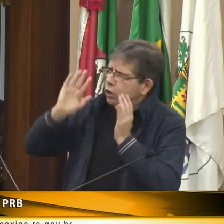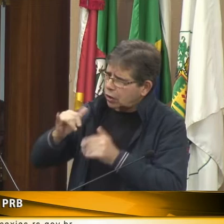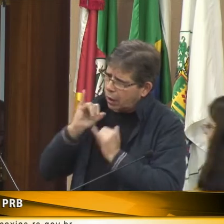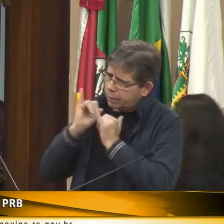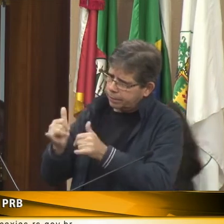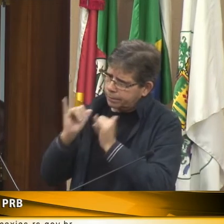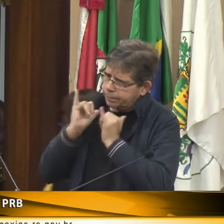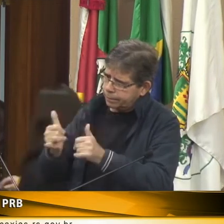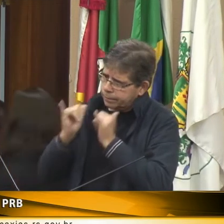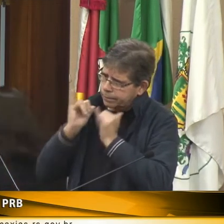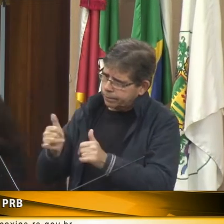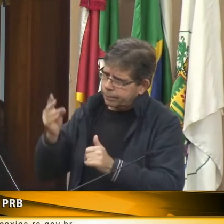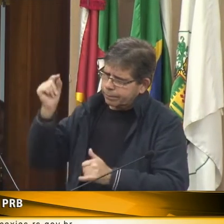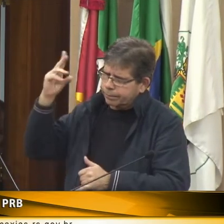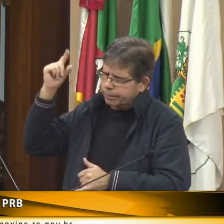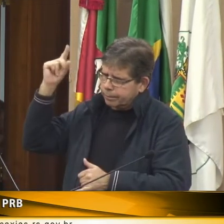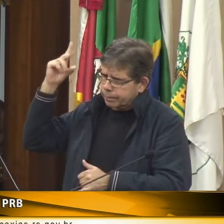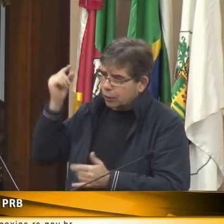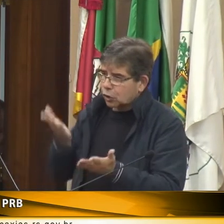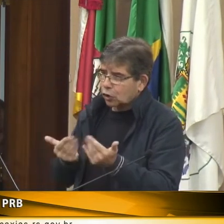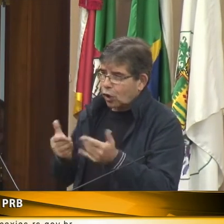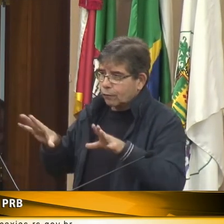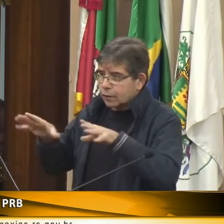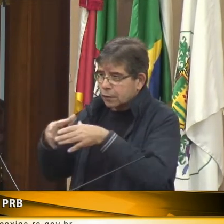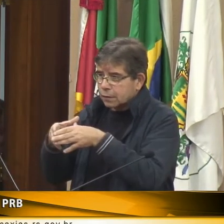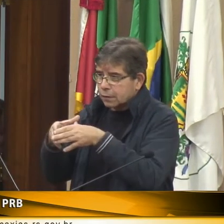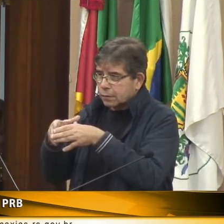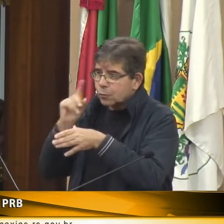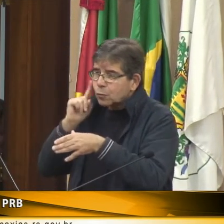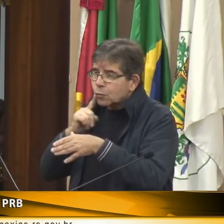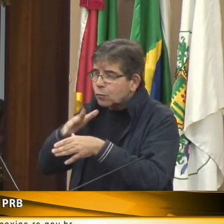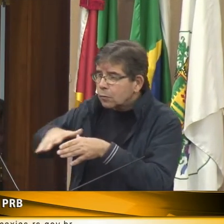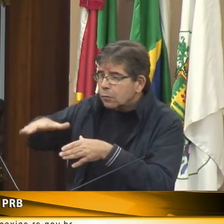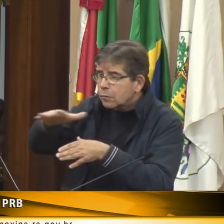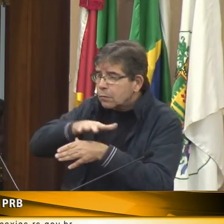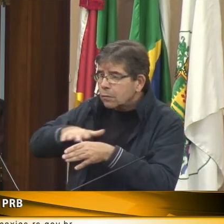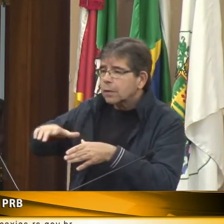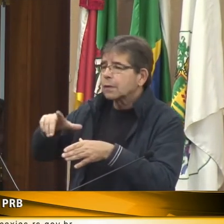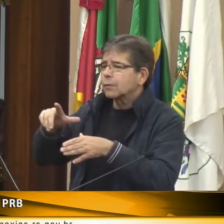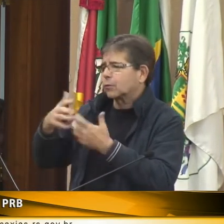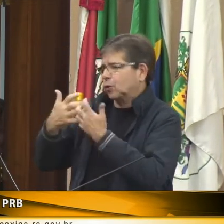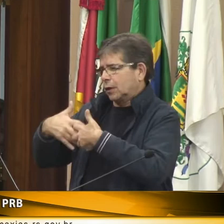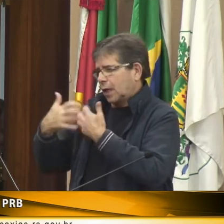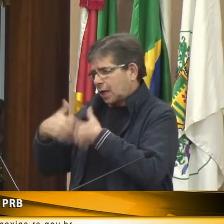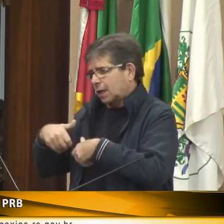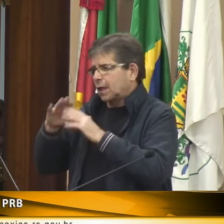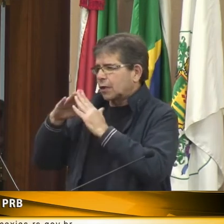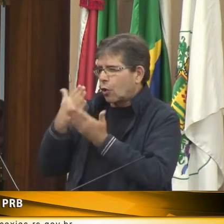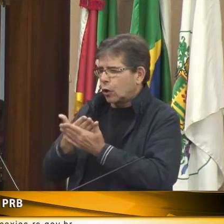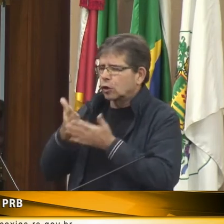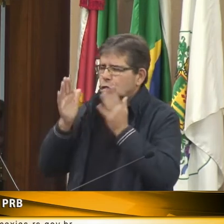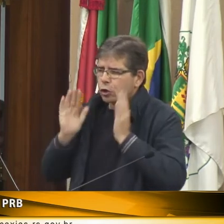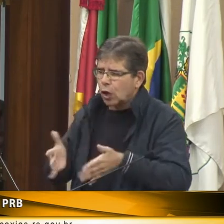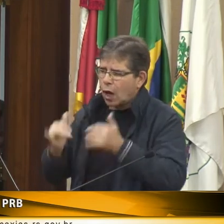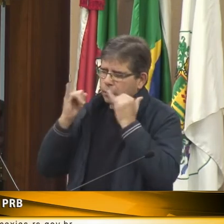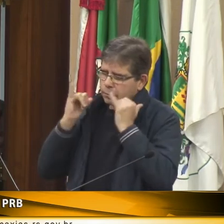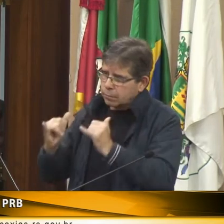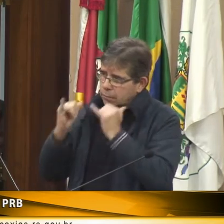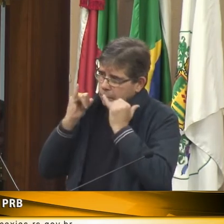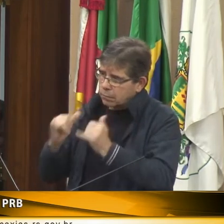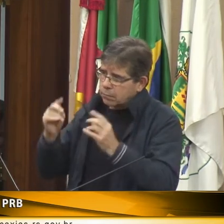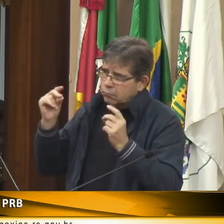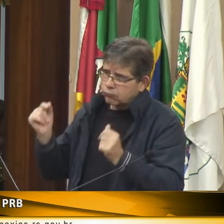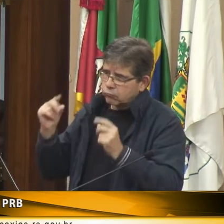fica. Se a gente precisa de alguma informação, está faltando. Os jovens frequentam o shopping. O pessoal da